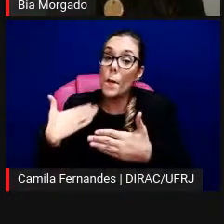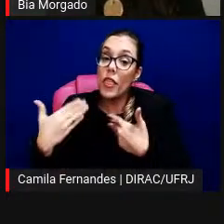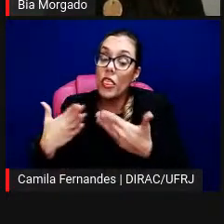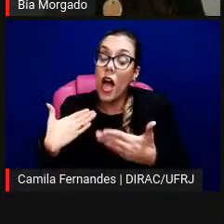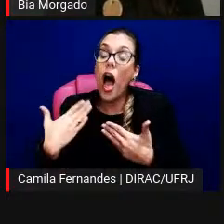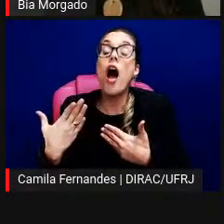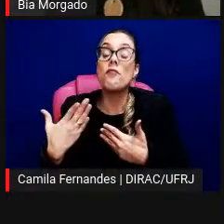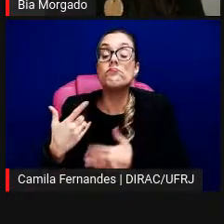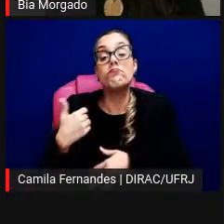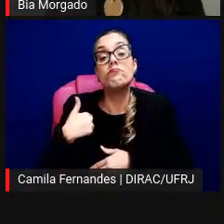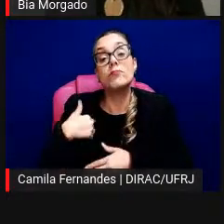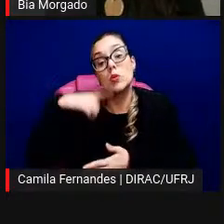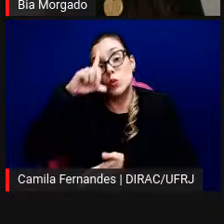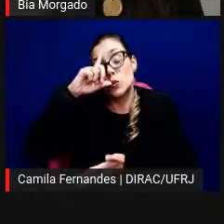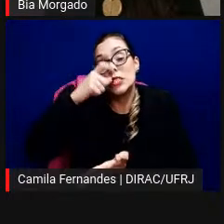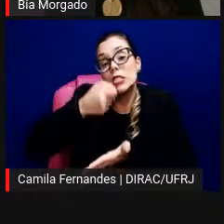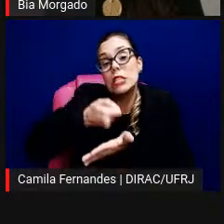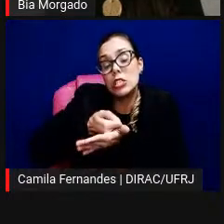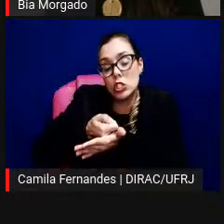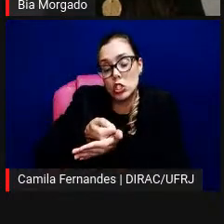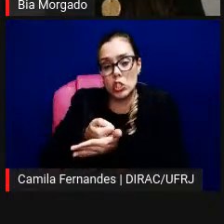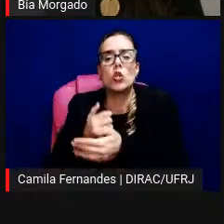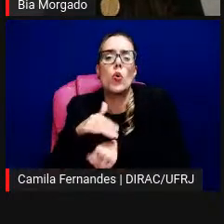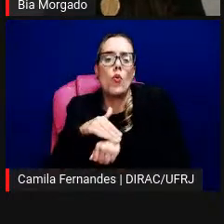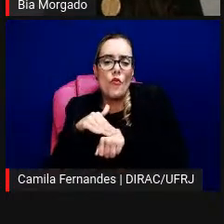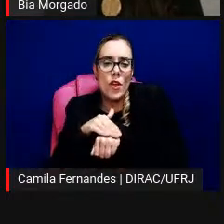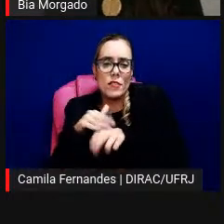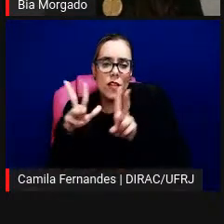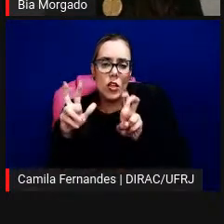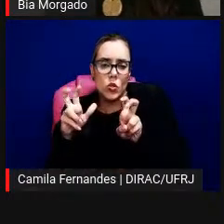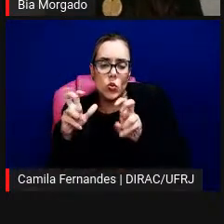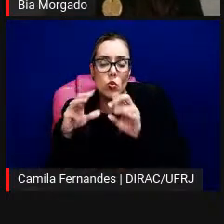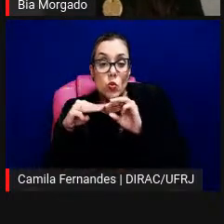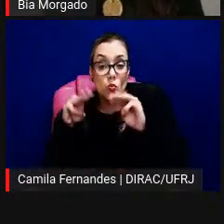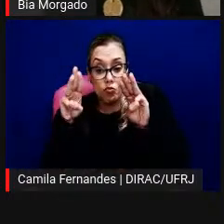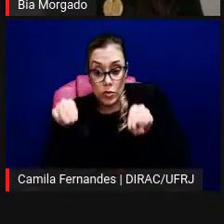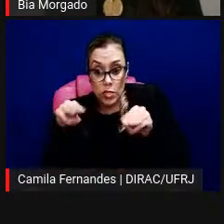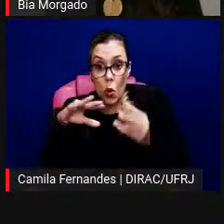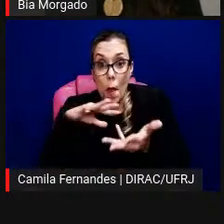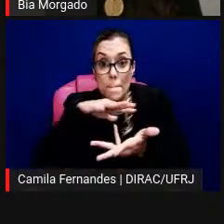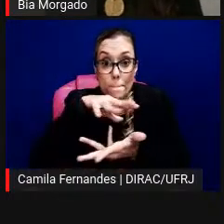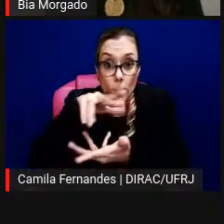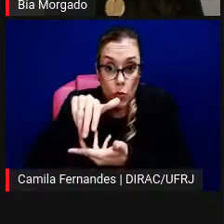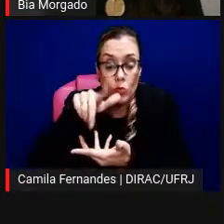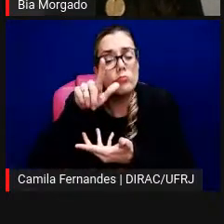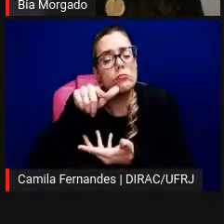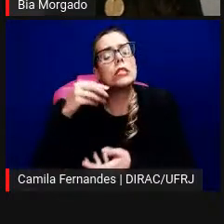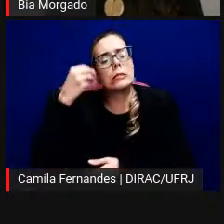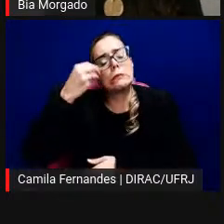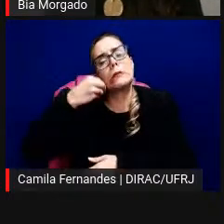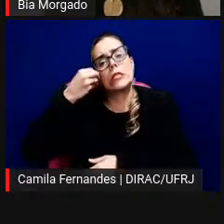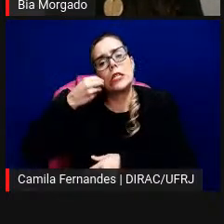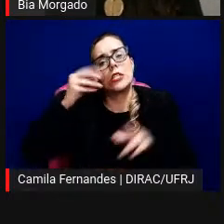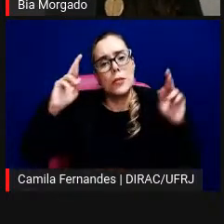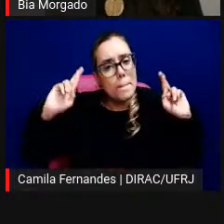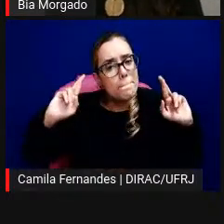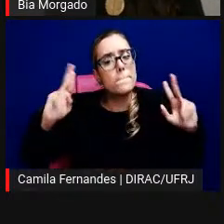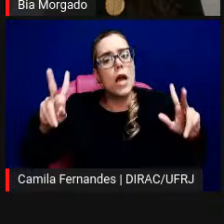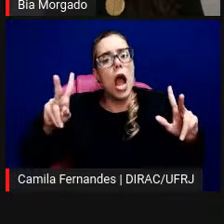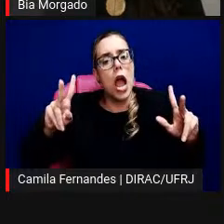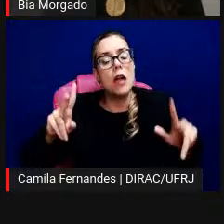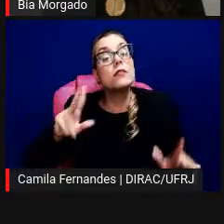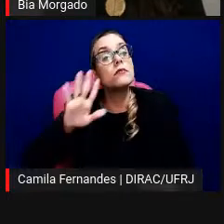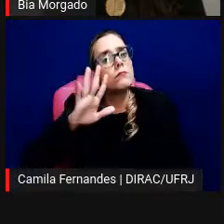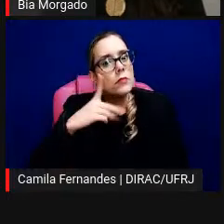decidi falar dessa exposição Museu ao Mundo, porque foi quando eu tive uma experiência bastante peculiar e também tem uma coisa que me interessou muito